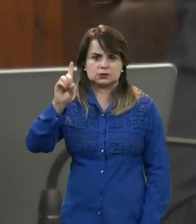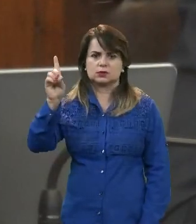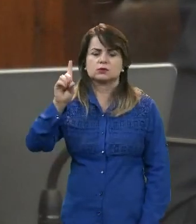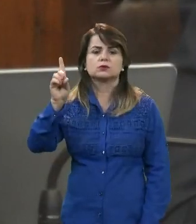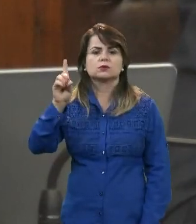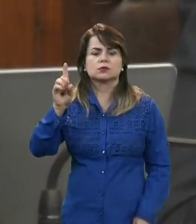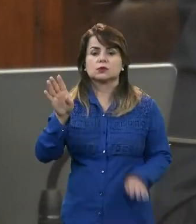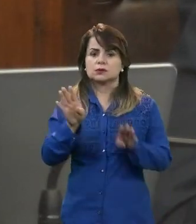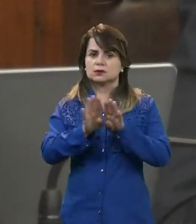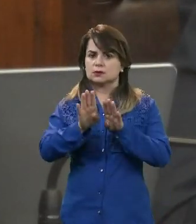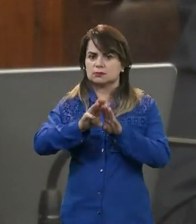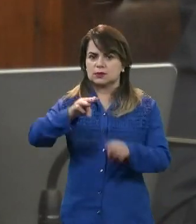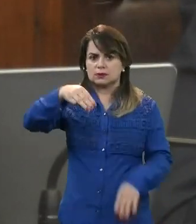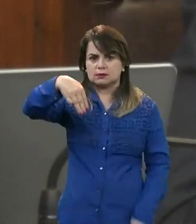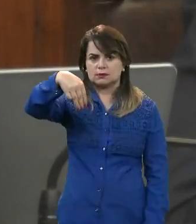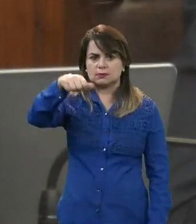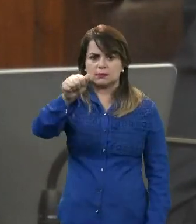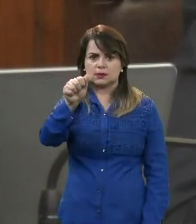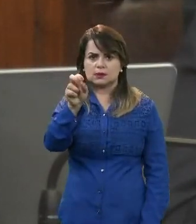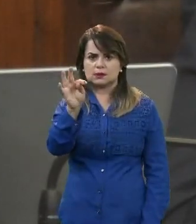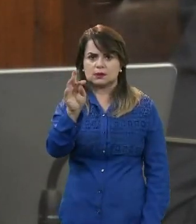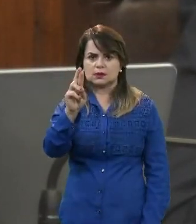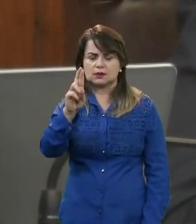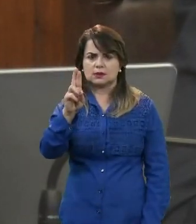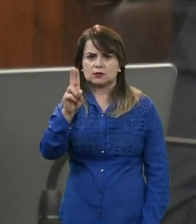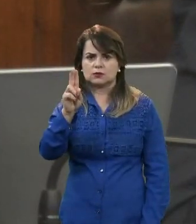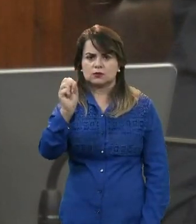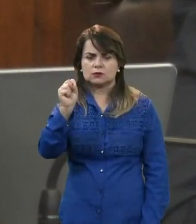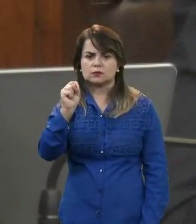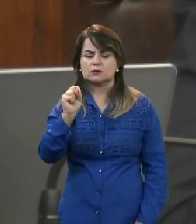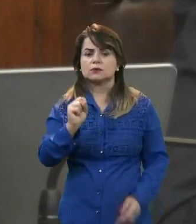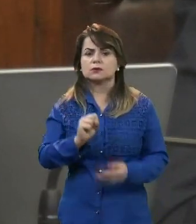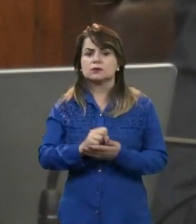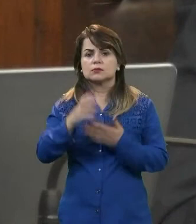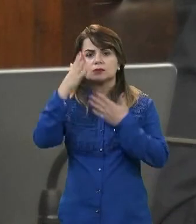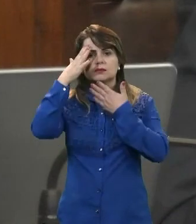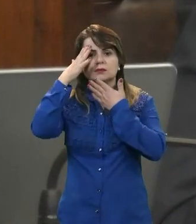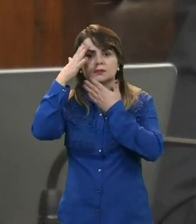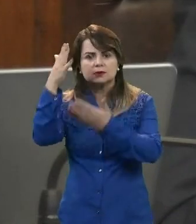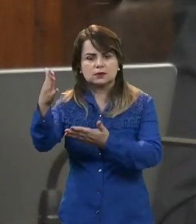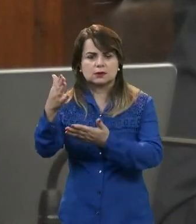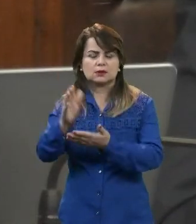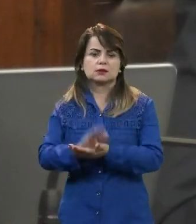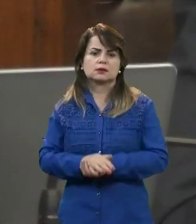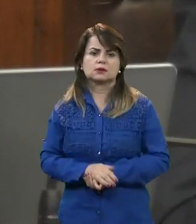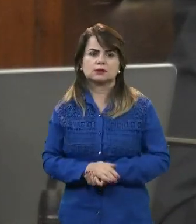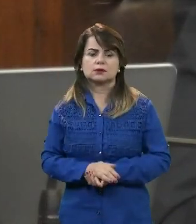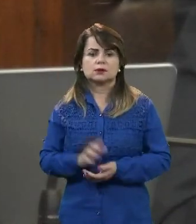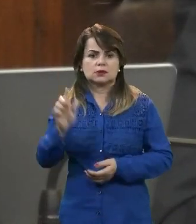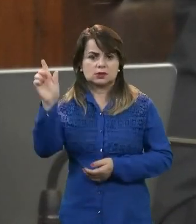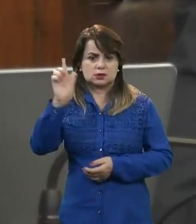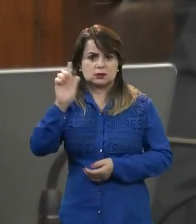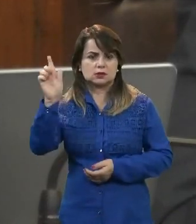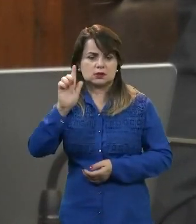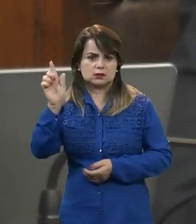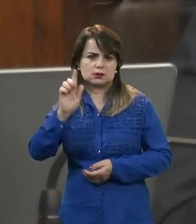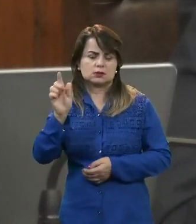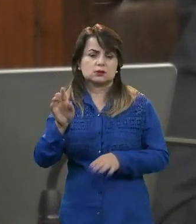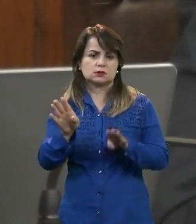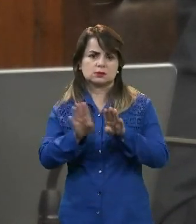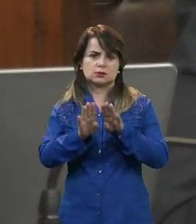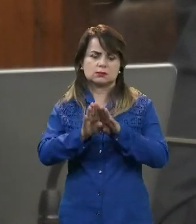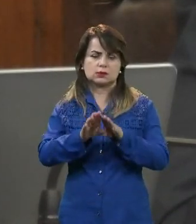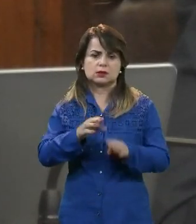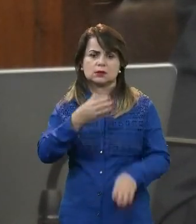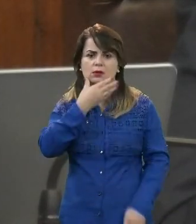o Matheus Bortoleto, obrigado, Matheus, Vedelago, gerente-gerente regional, o Eduardo Rafael,